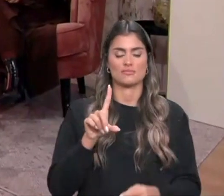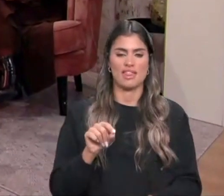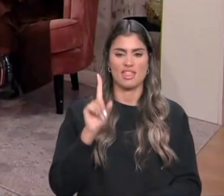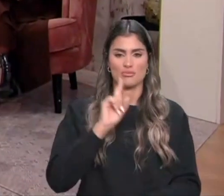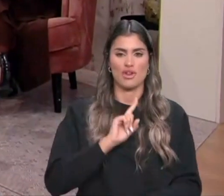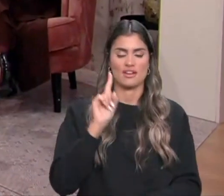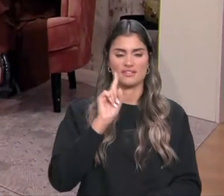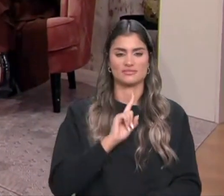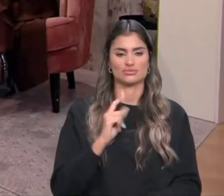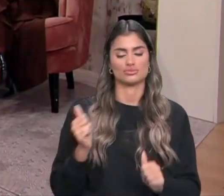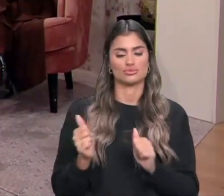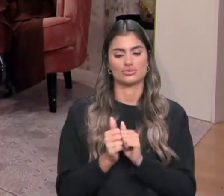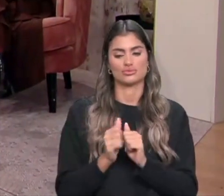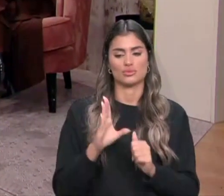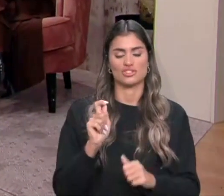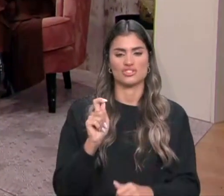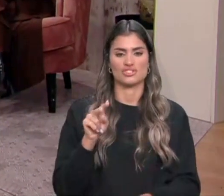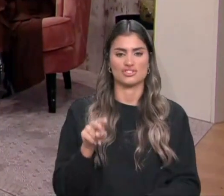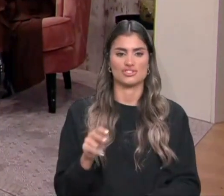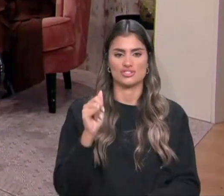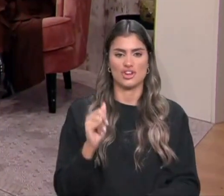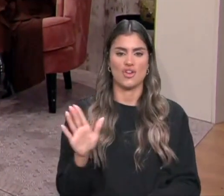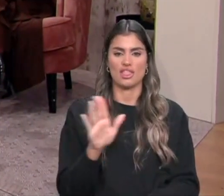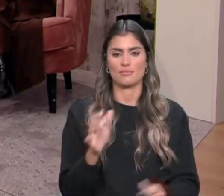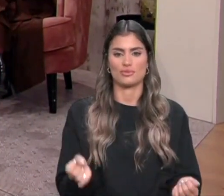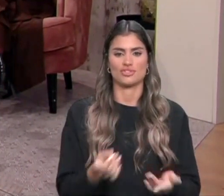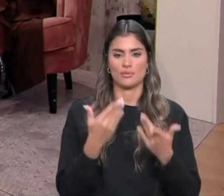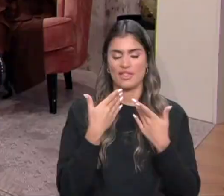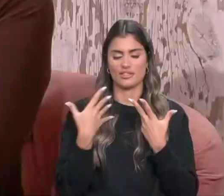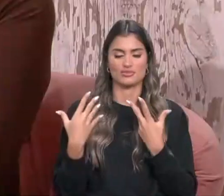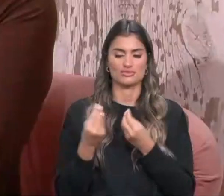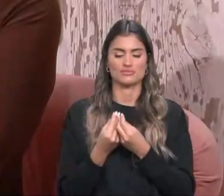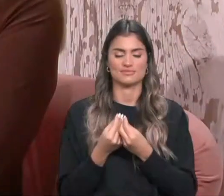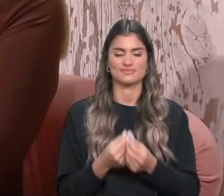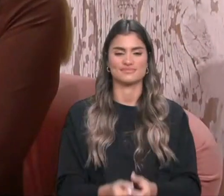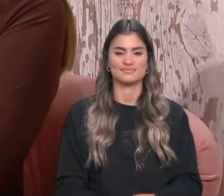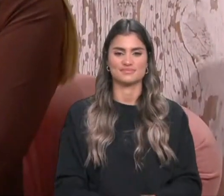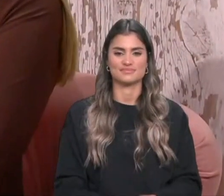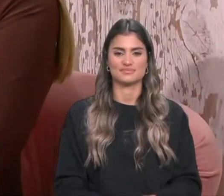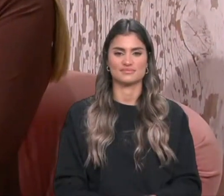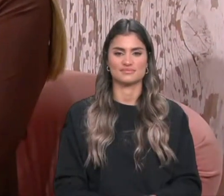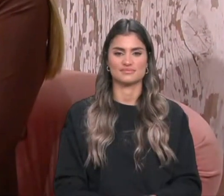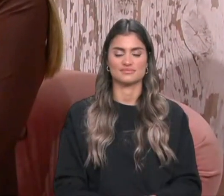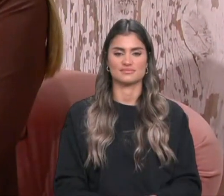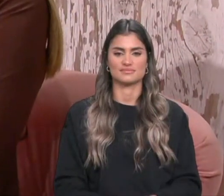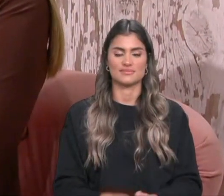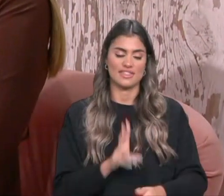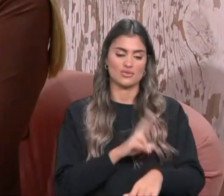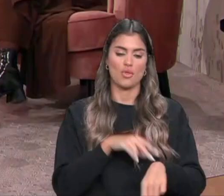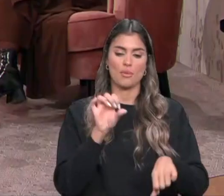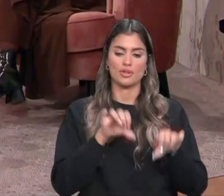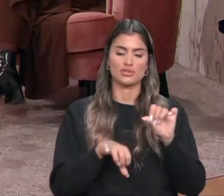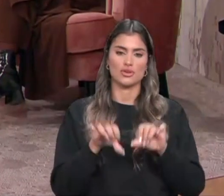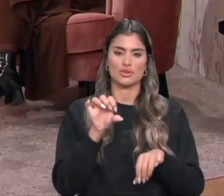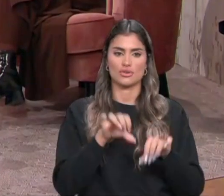e comigo está a Jenny Silvestre. Olá, Jenny, muito bom dia, obrigado por estar connosco. Ora bem, é diretora do Laboratório de